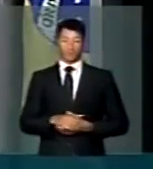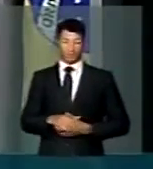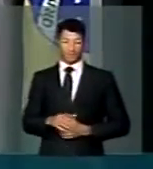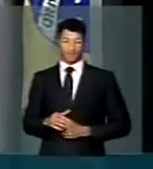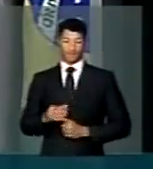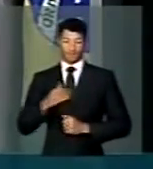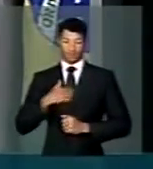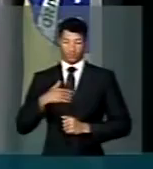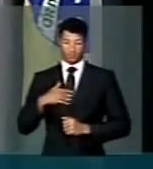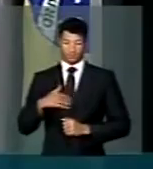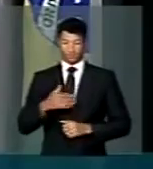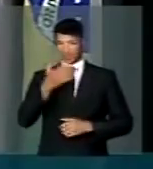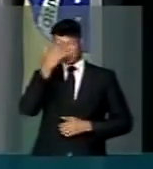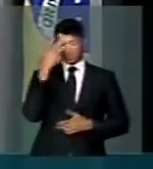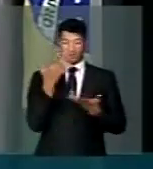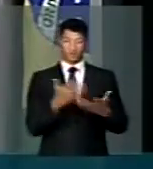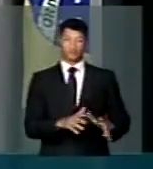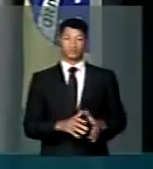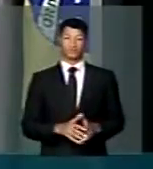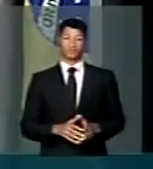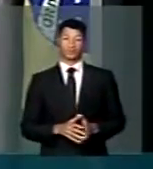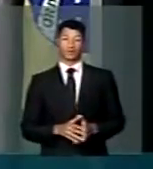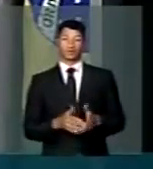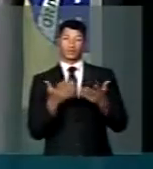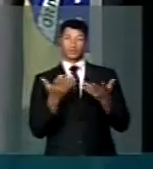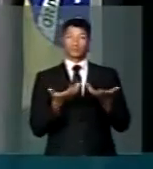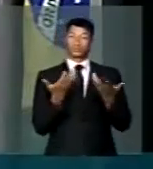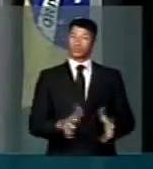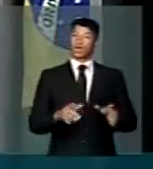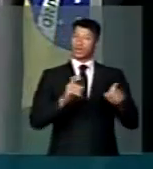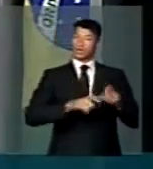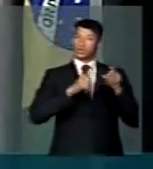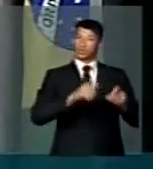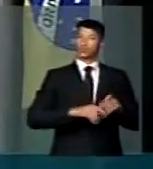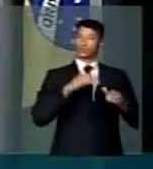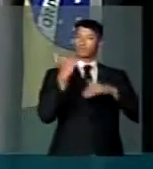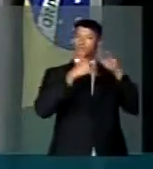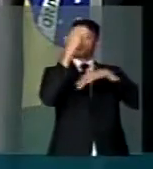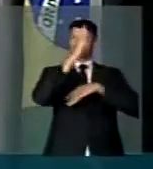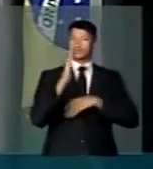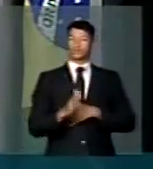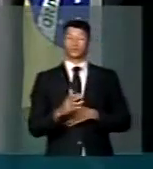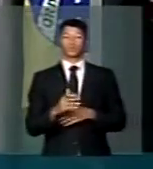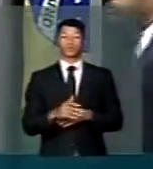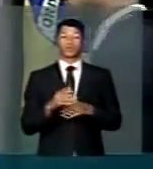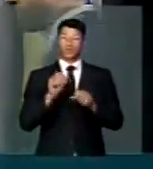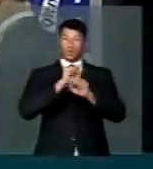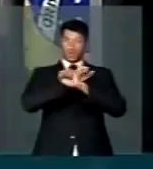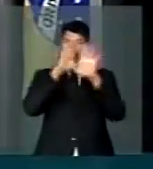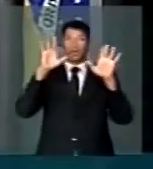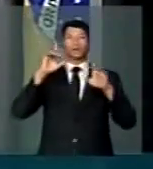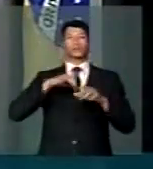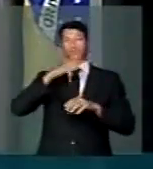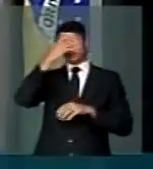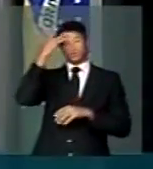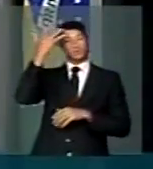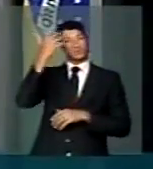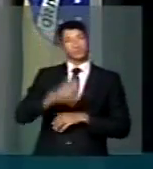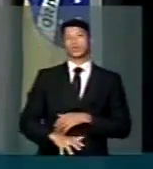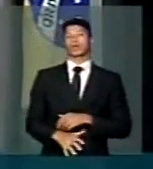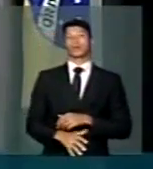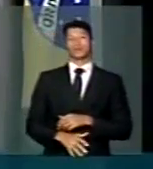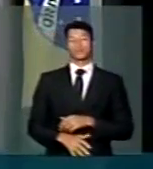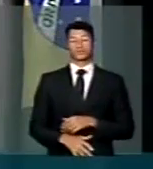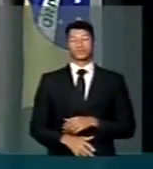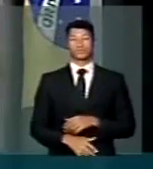Incluir, presidente? Deve ser a serviço daqueles. Que não querem que a agricultura desenvolva no Brasil. Porque é claro que tem aqueles que não querem que a